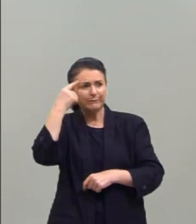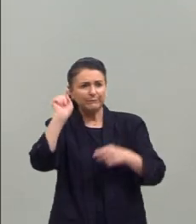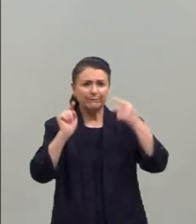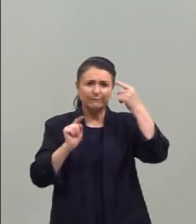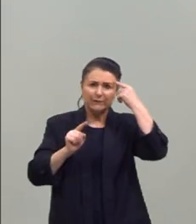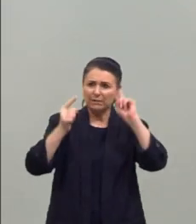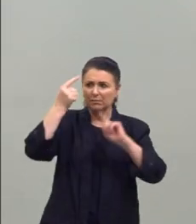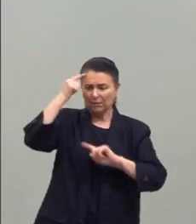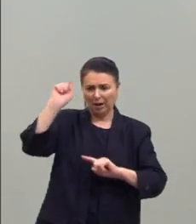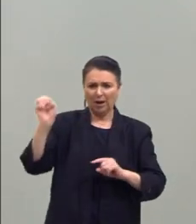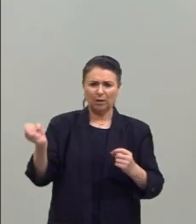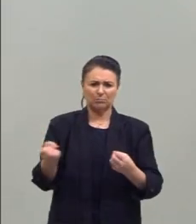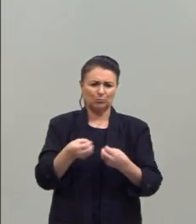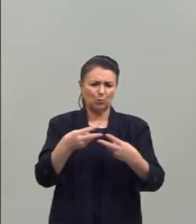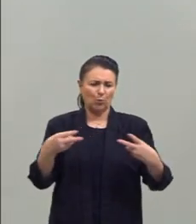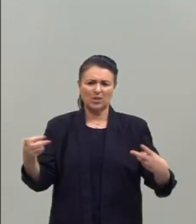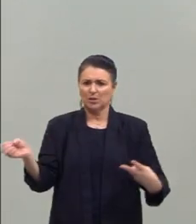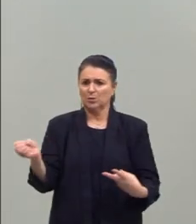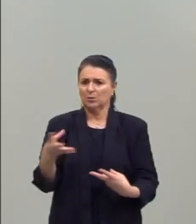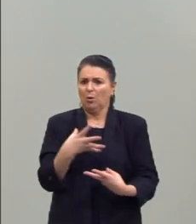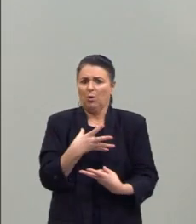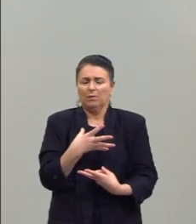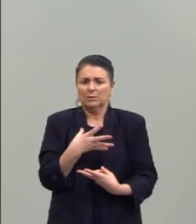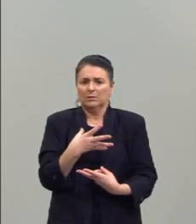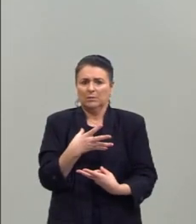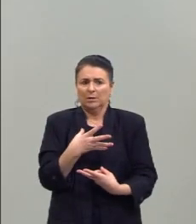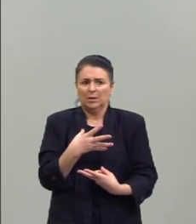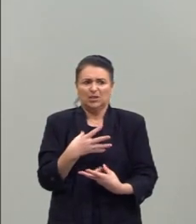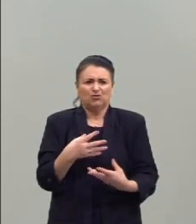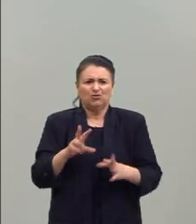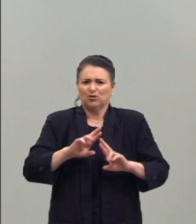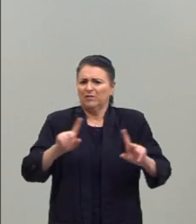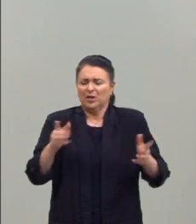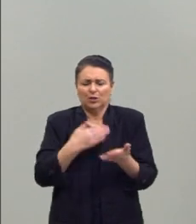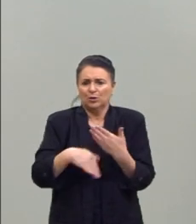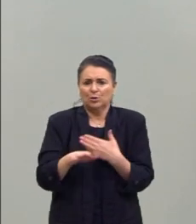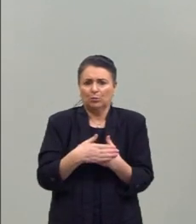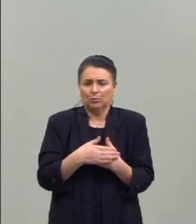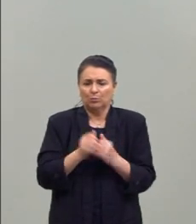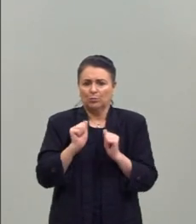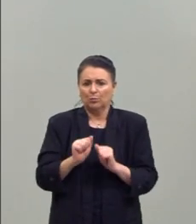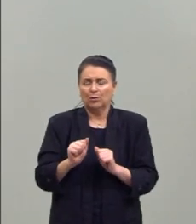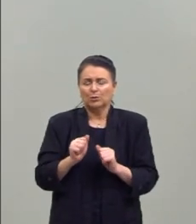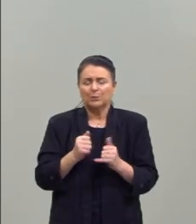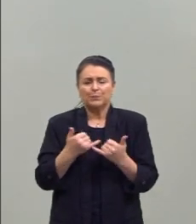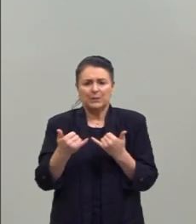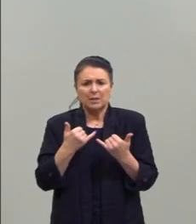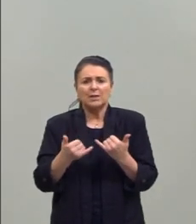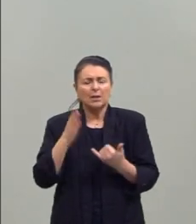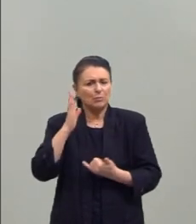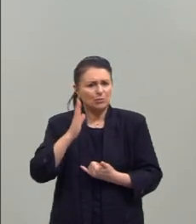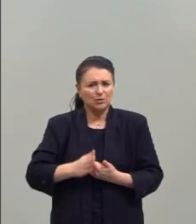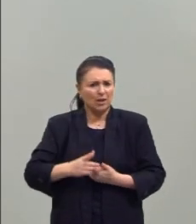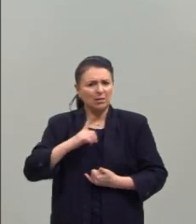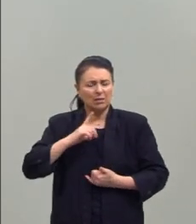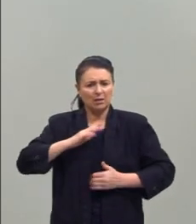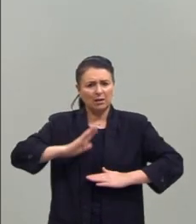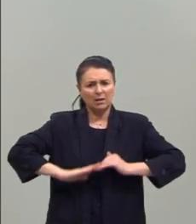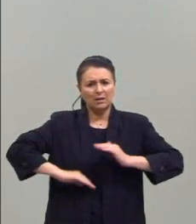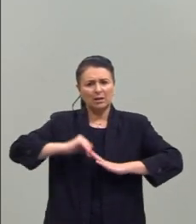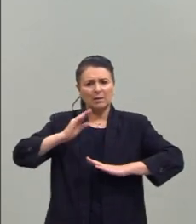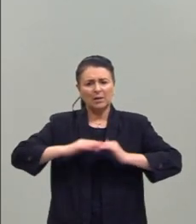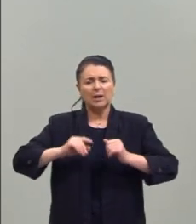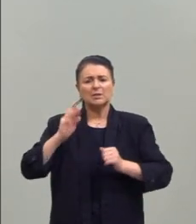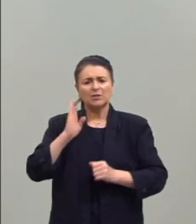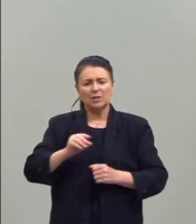roda e propor uma ação completamente diferente. A gente pode pegar exemplos de algumas ações que já tem, que já estão sendo